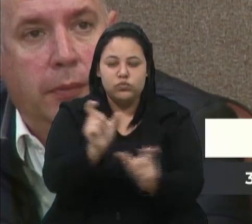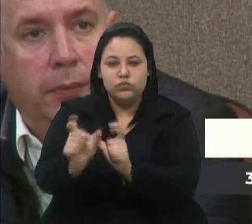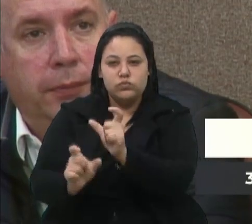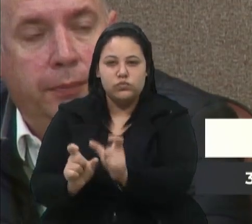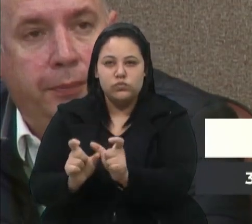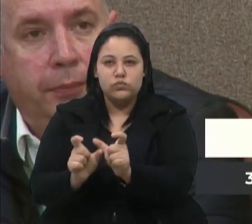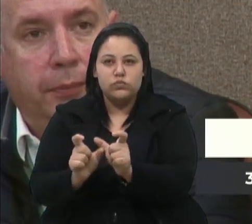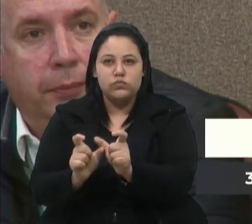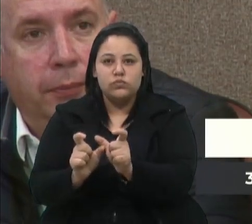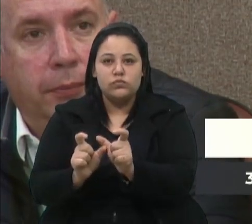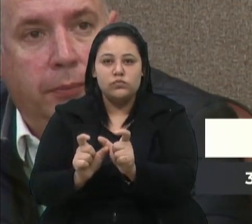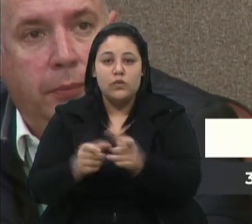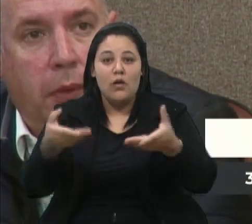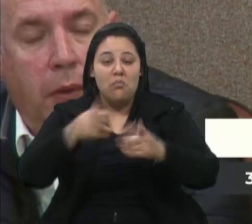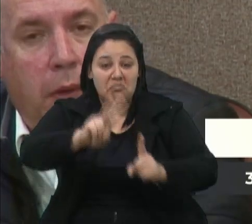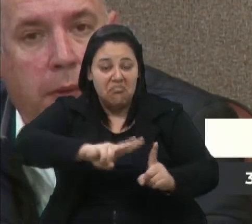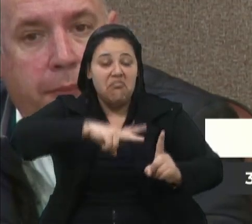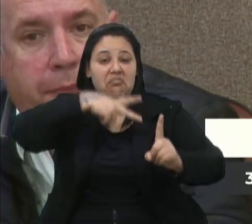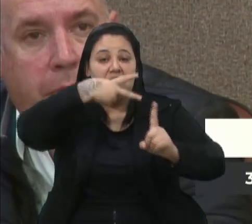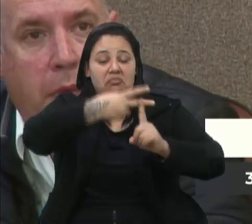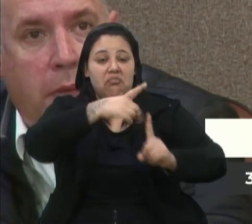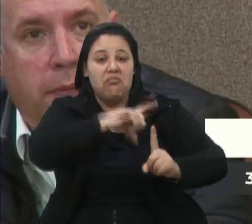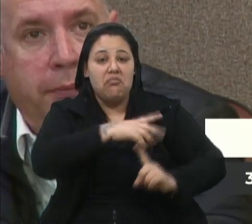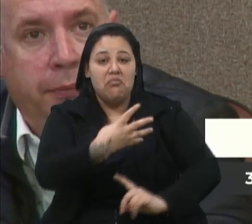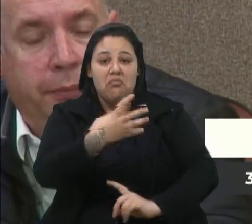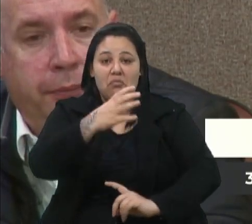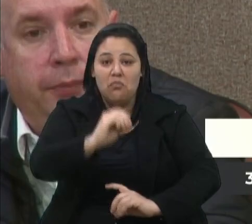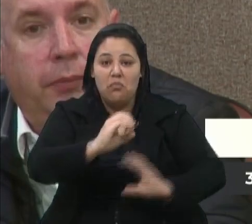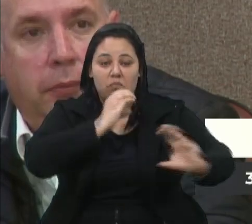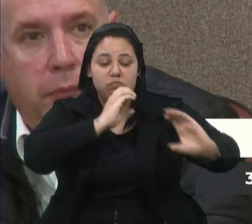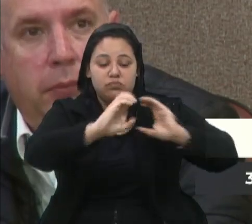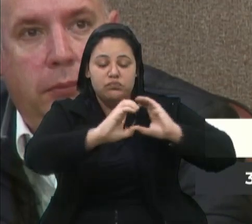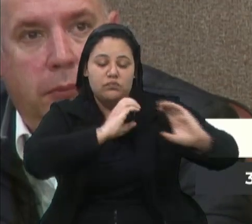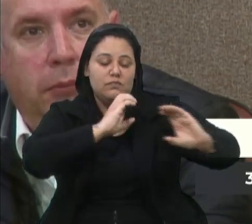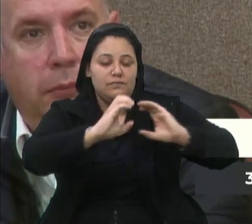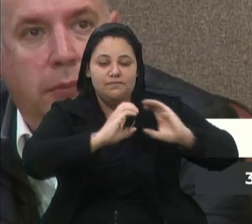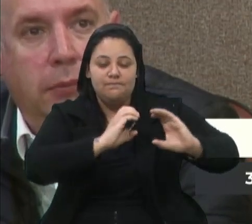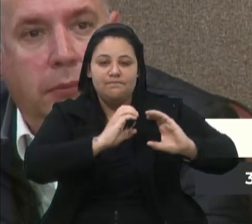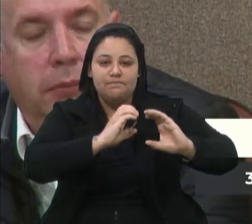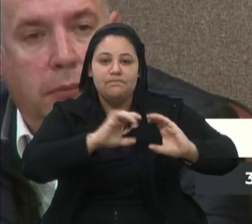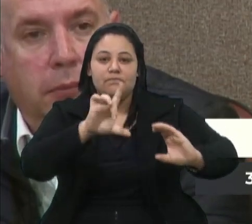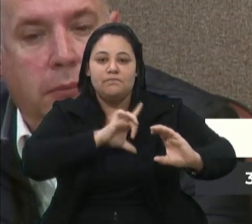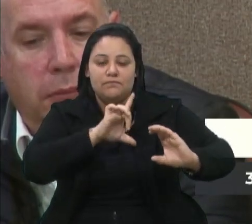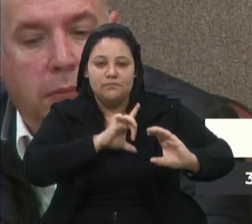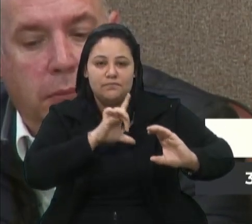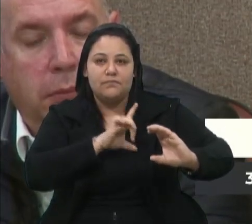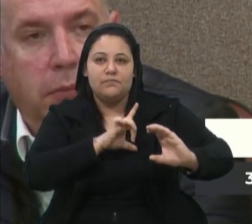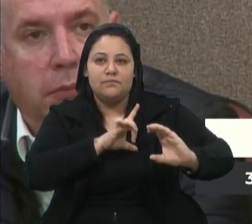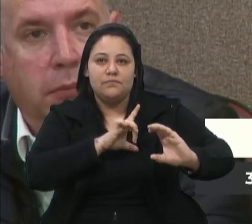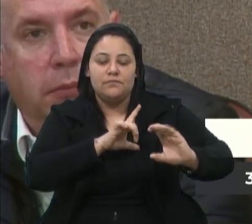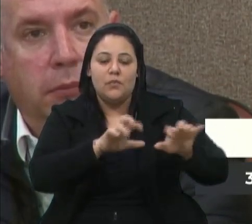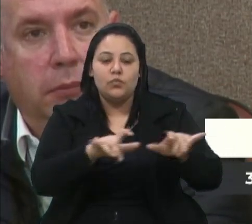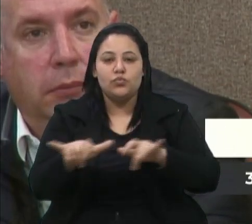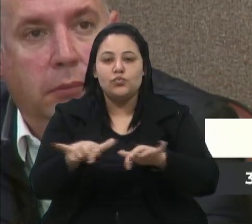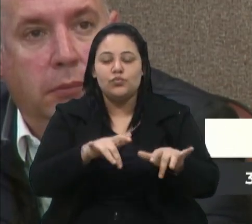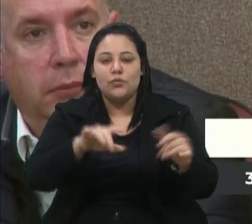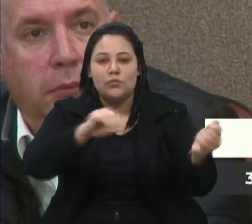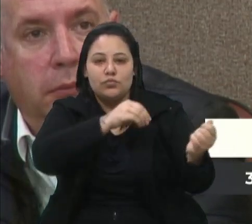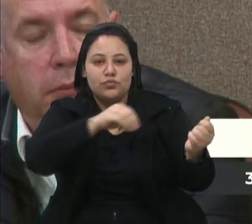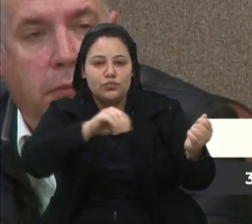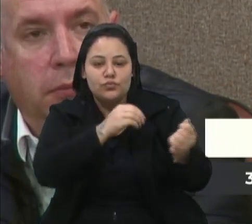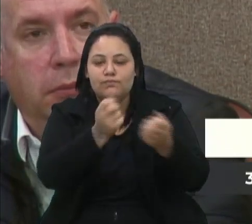Dobrou de tamanho e hoje conta com uma média de 40 cantores, além de percussionista, pianista e artistas